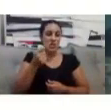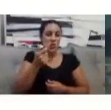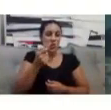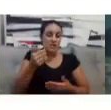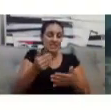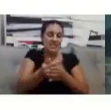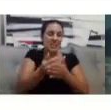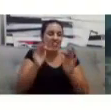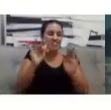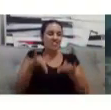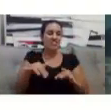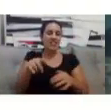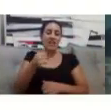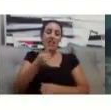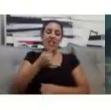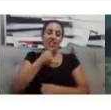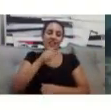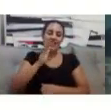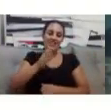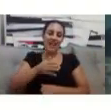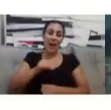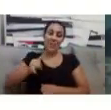Vamos lá. Quem mais?